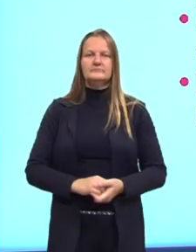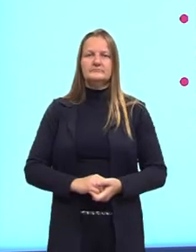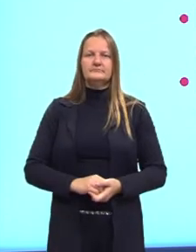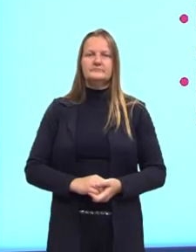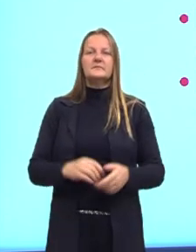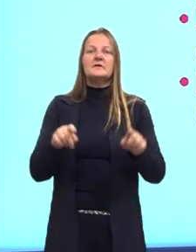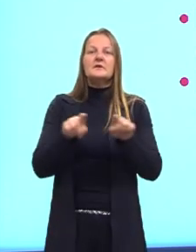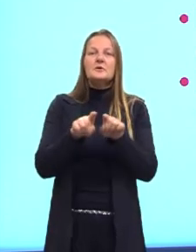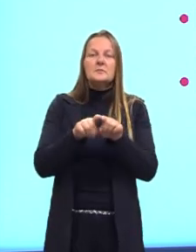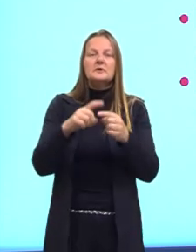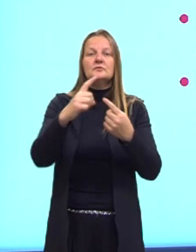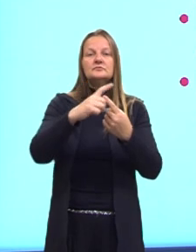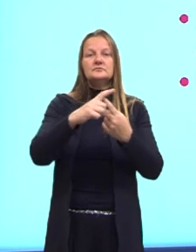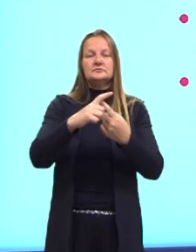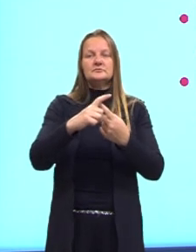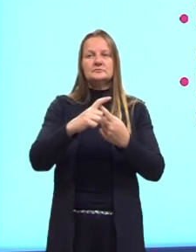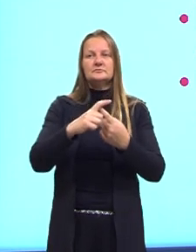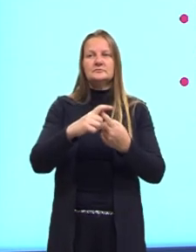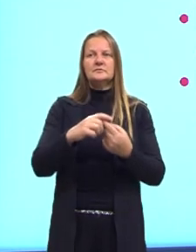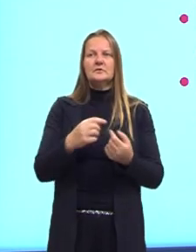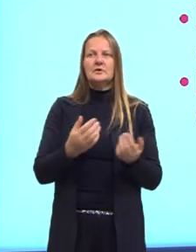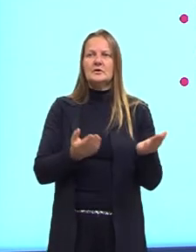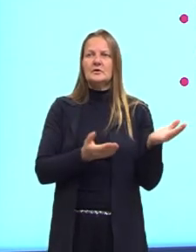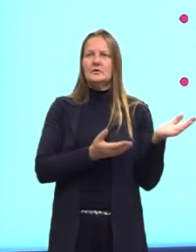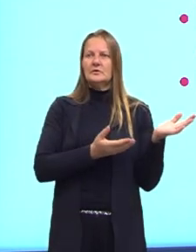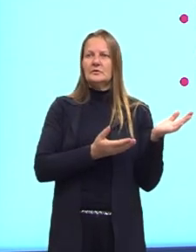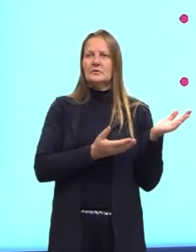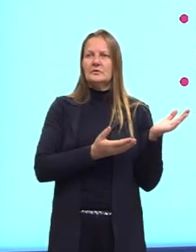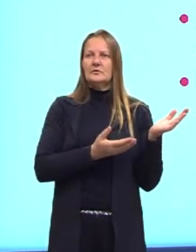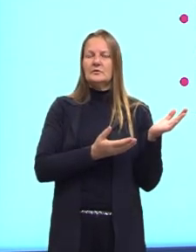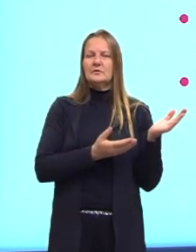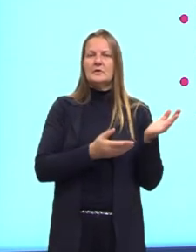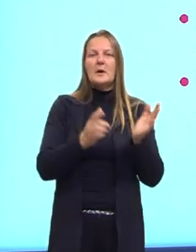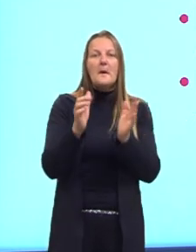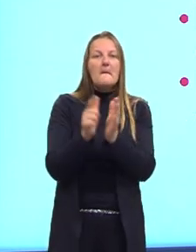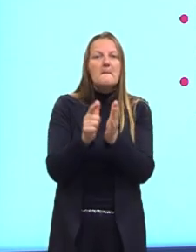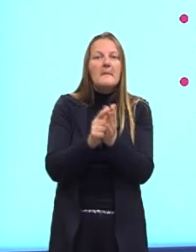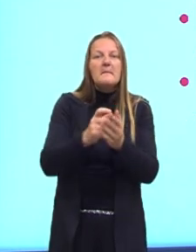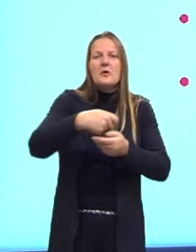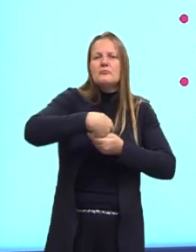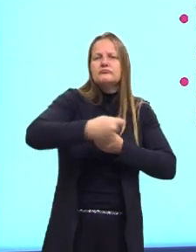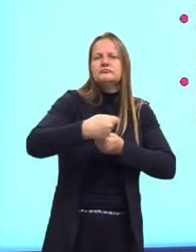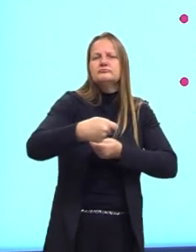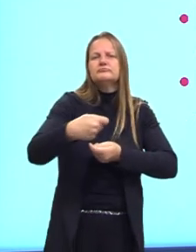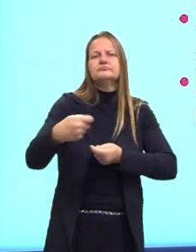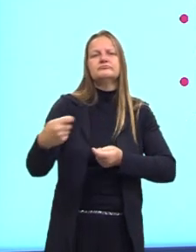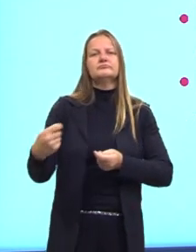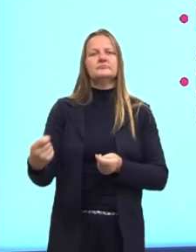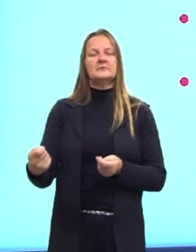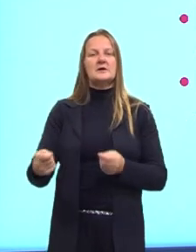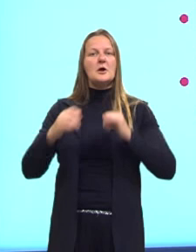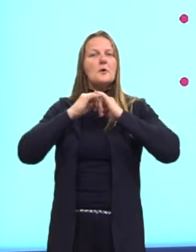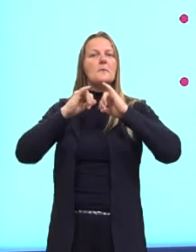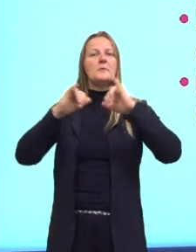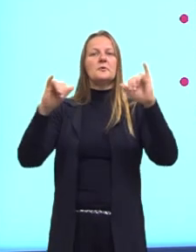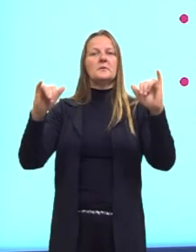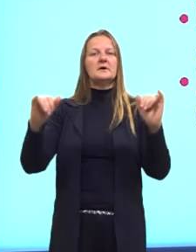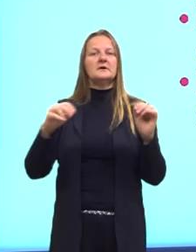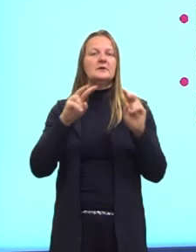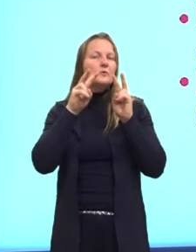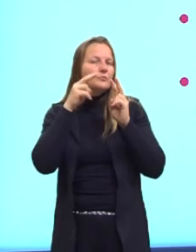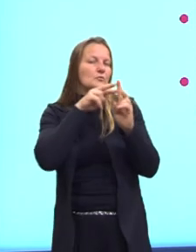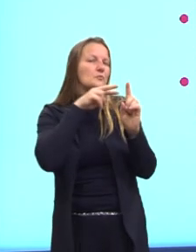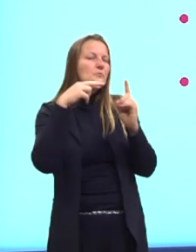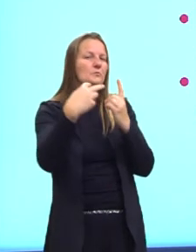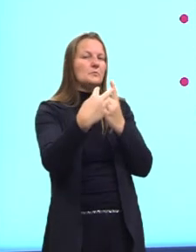E, por fim, a gente tem também a presença grande de panfletos e propagandas que vão servir aí para defender um ponto de vista